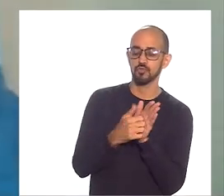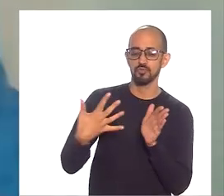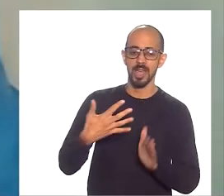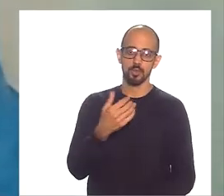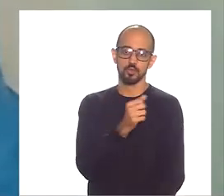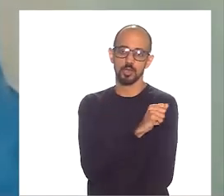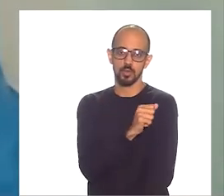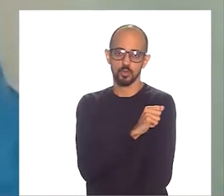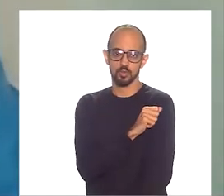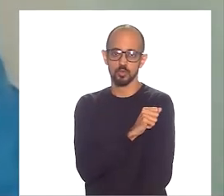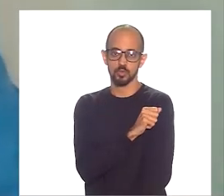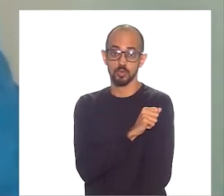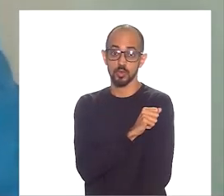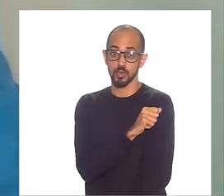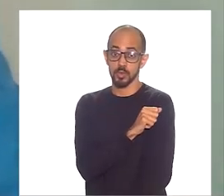tá?